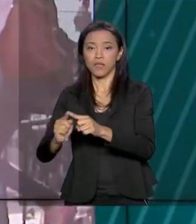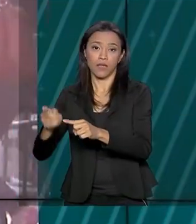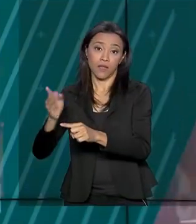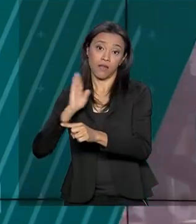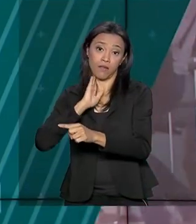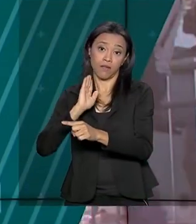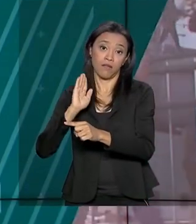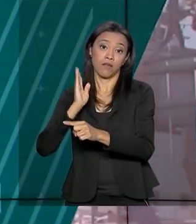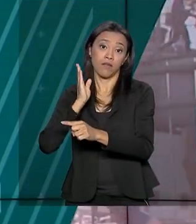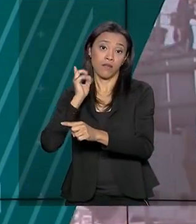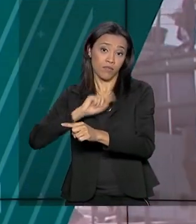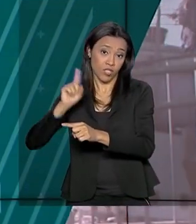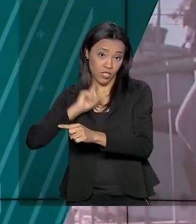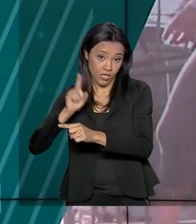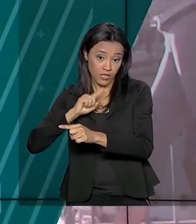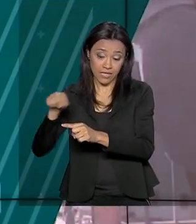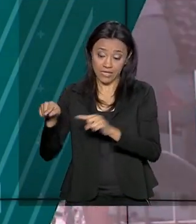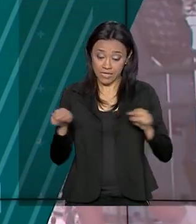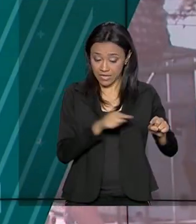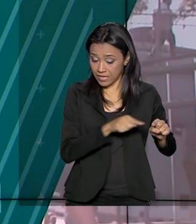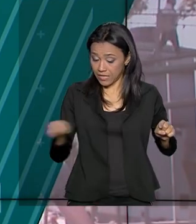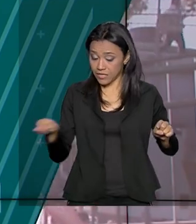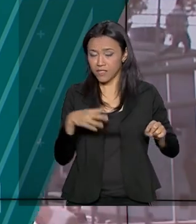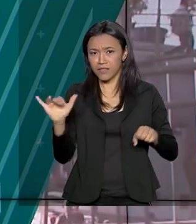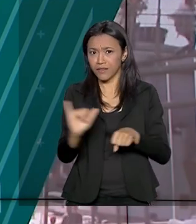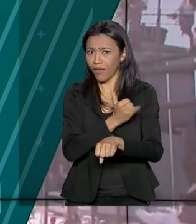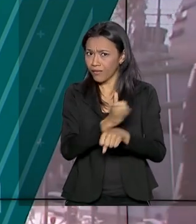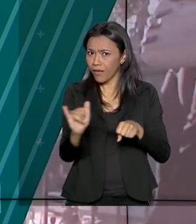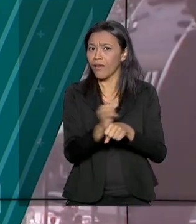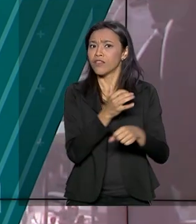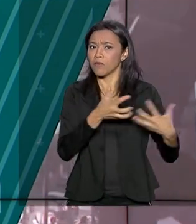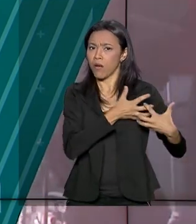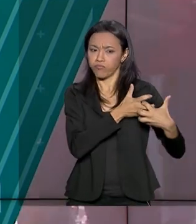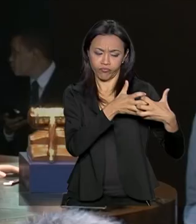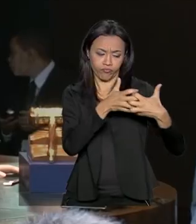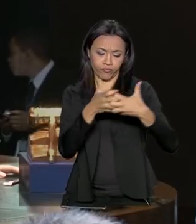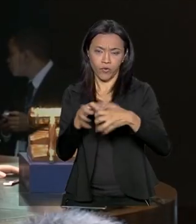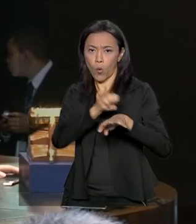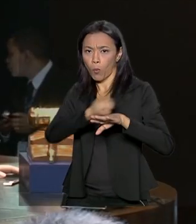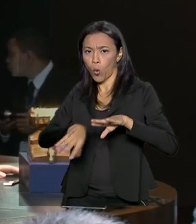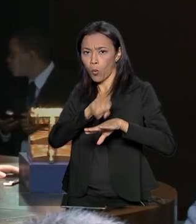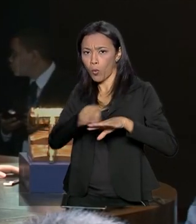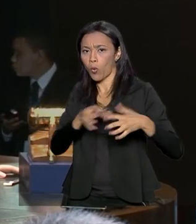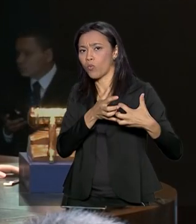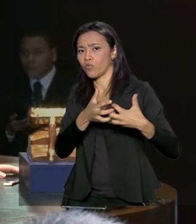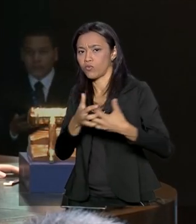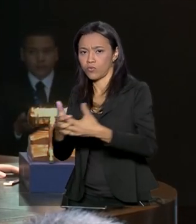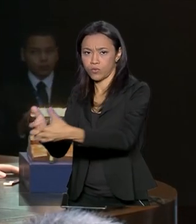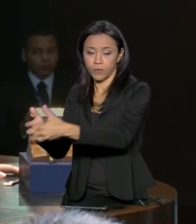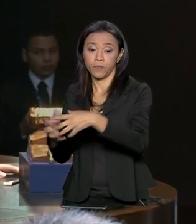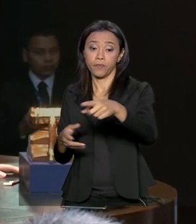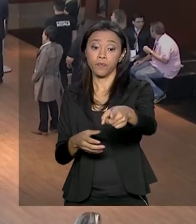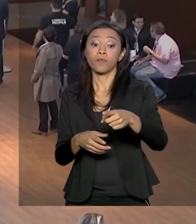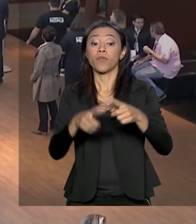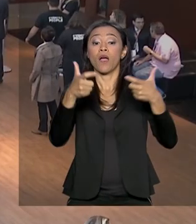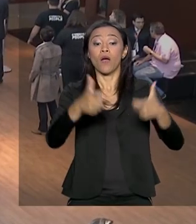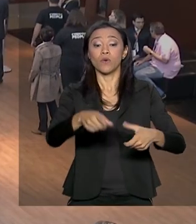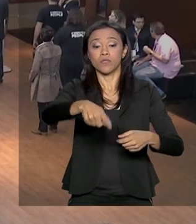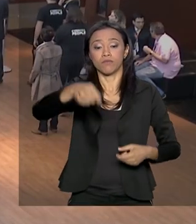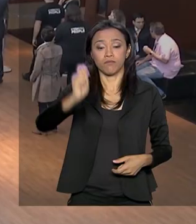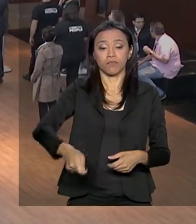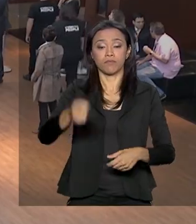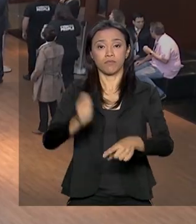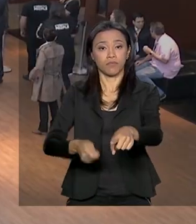corredor estratégico para o escoamento da produção da região. O leilão ocorreu na sede da Bolsa de Valores